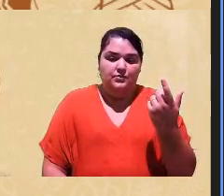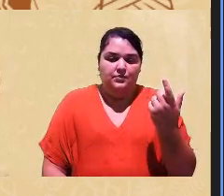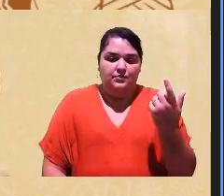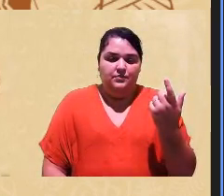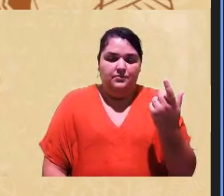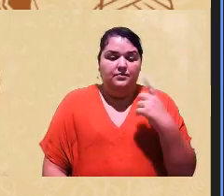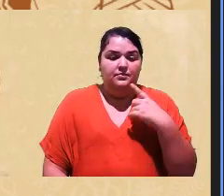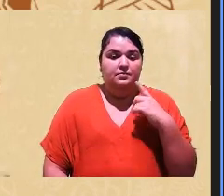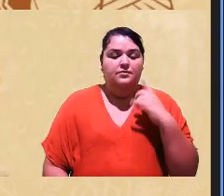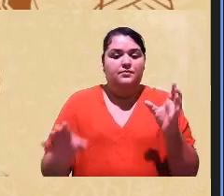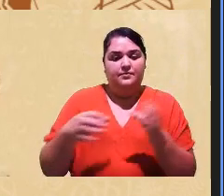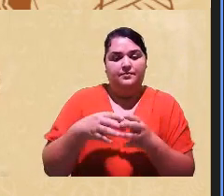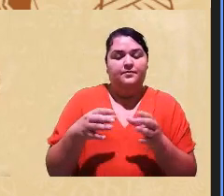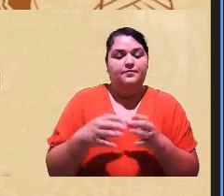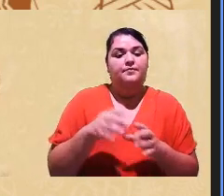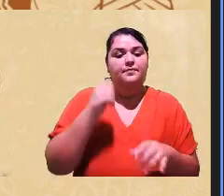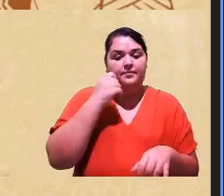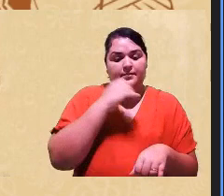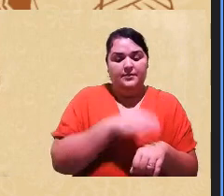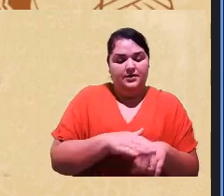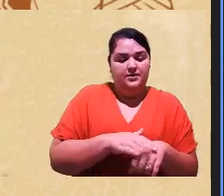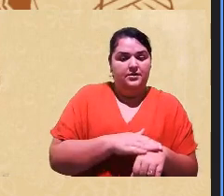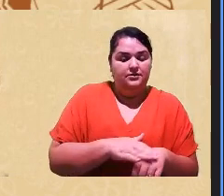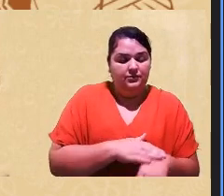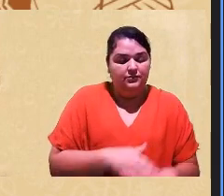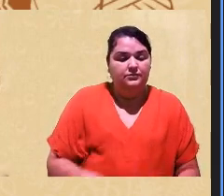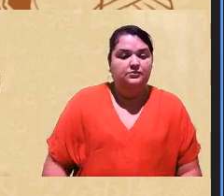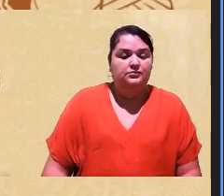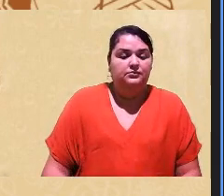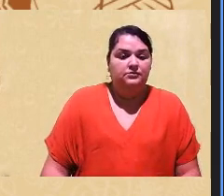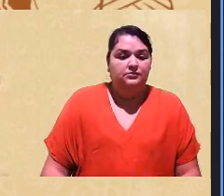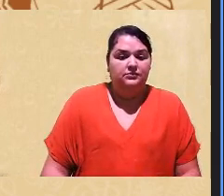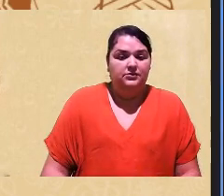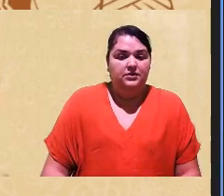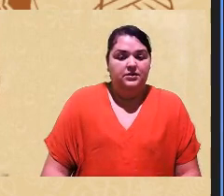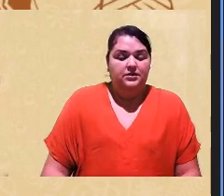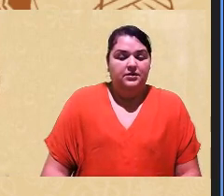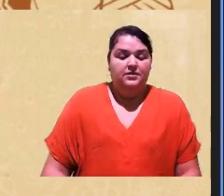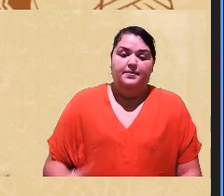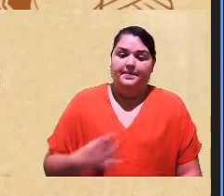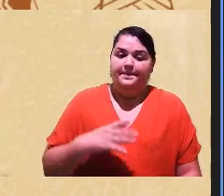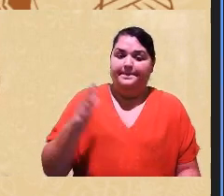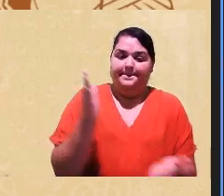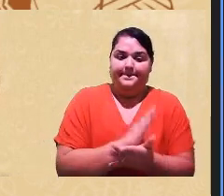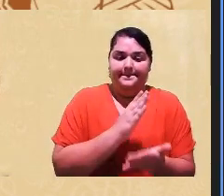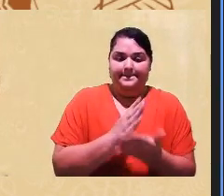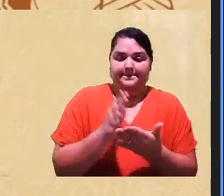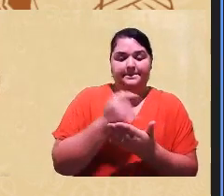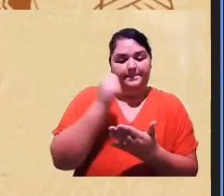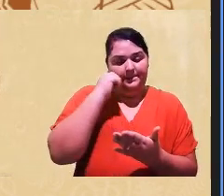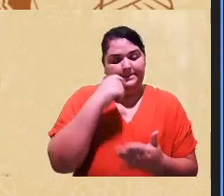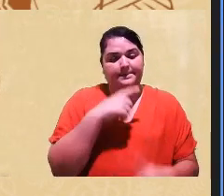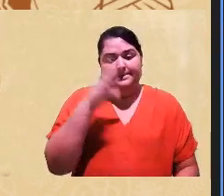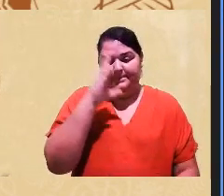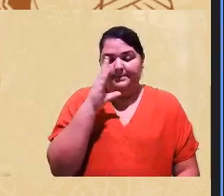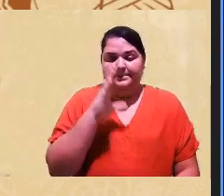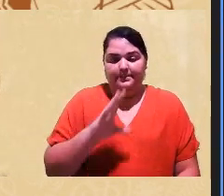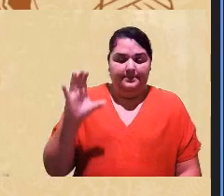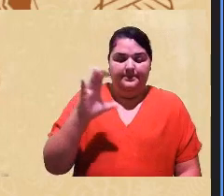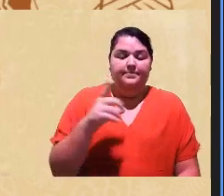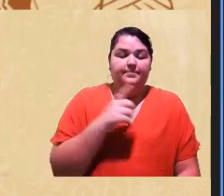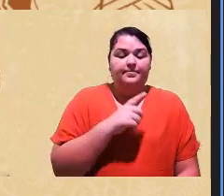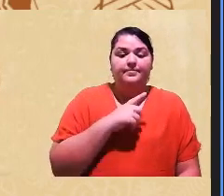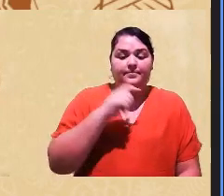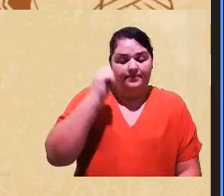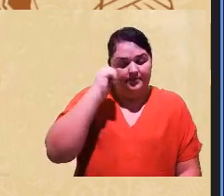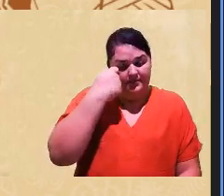grupo pardo então muito importante entre o grupo pardo que é a maioria dos negros no Brasil nós temos os negros